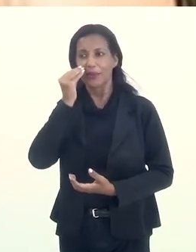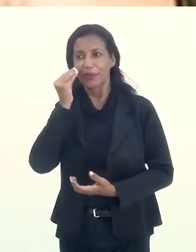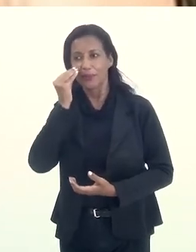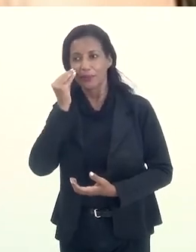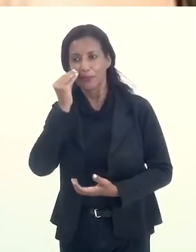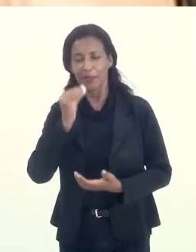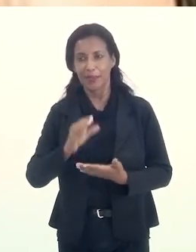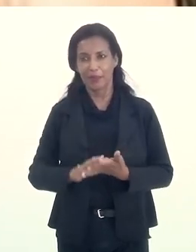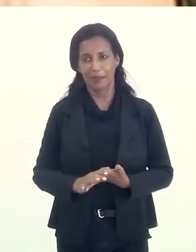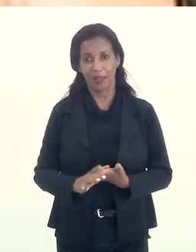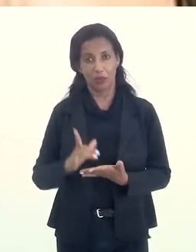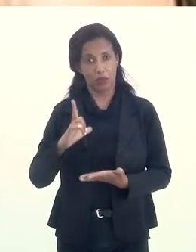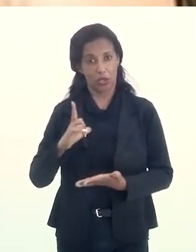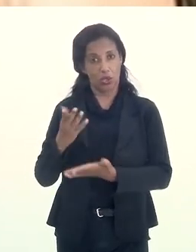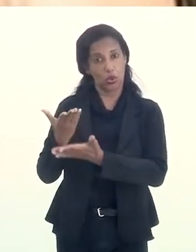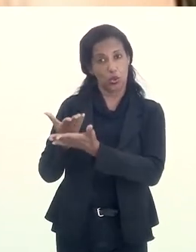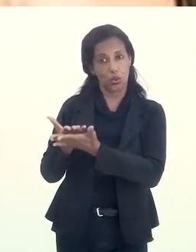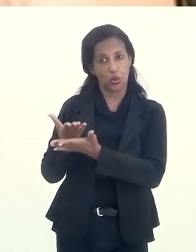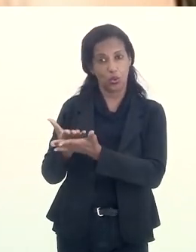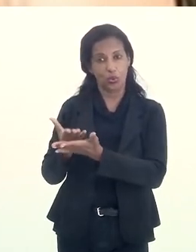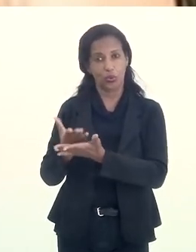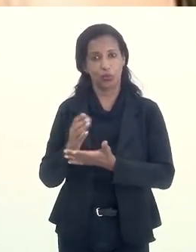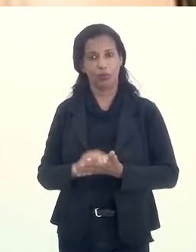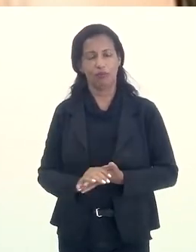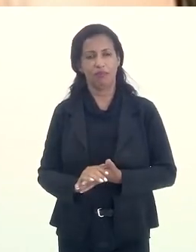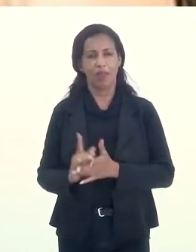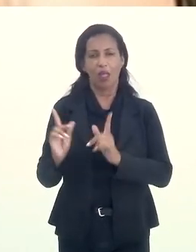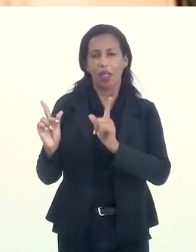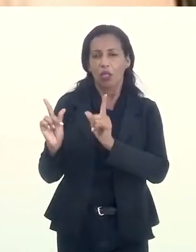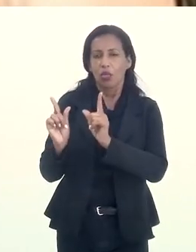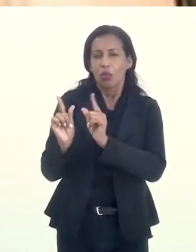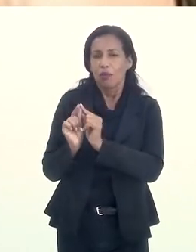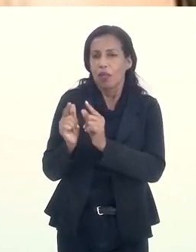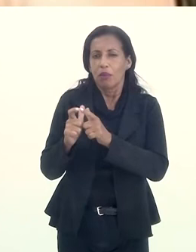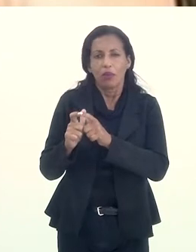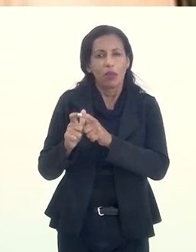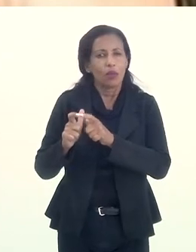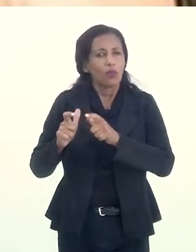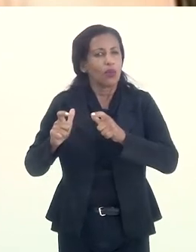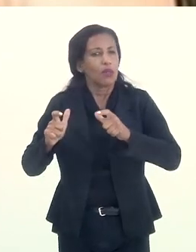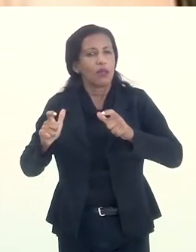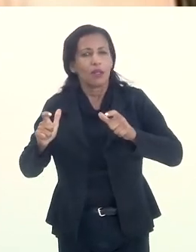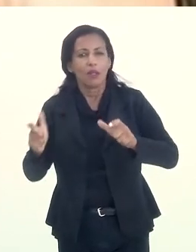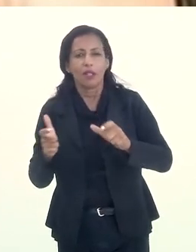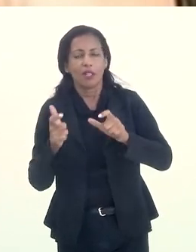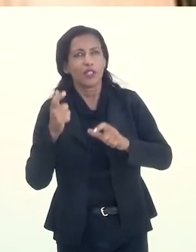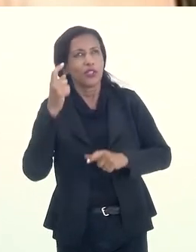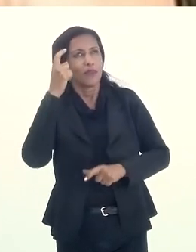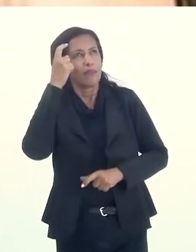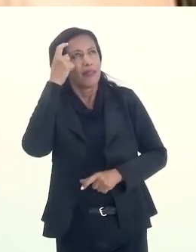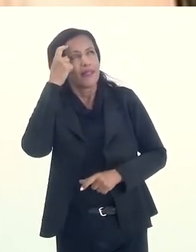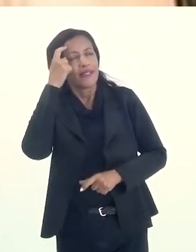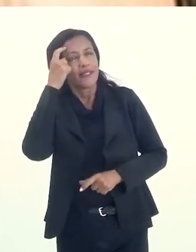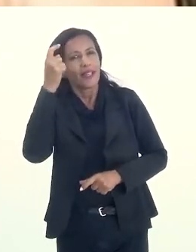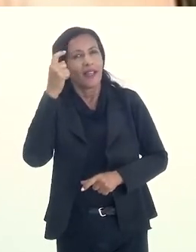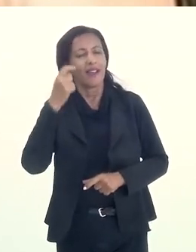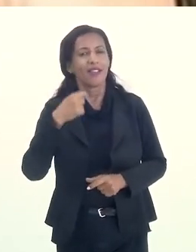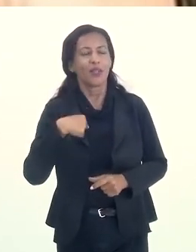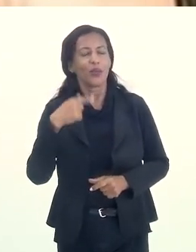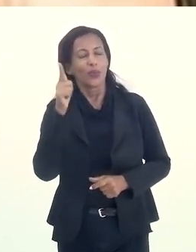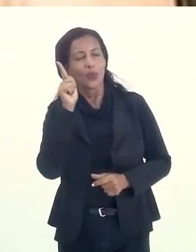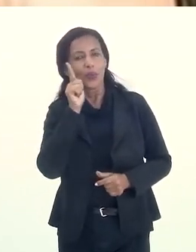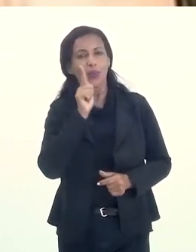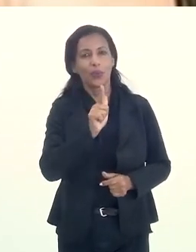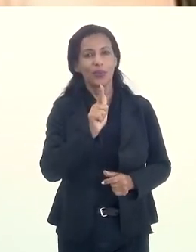experimento em estudar, é no mínimo tão grande quanto o de pensar que eu estou